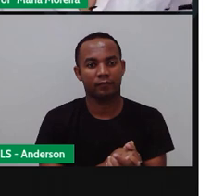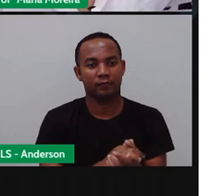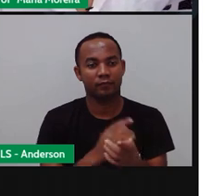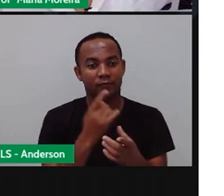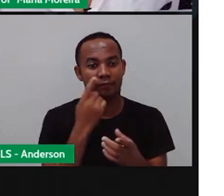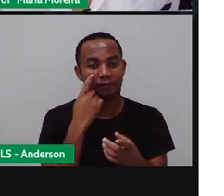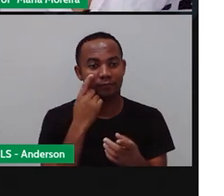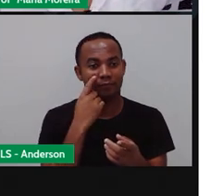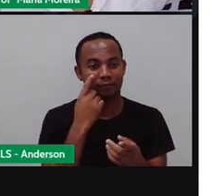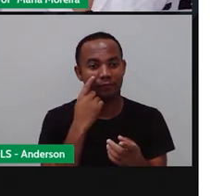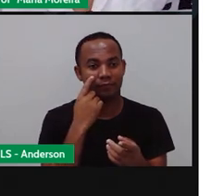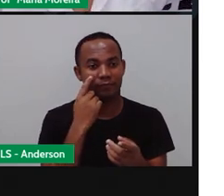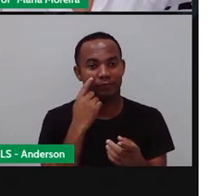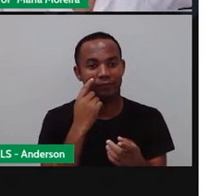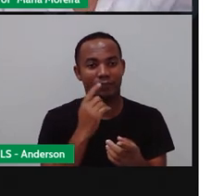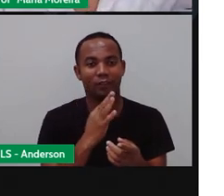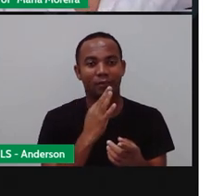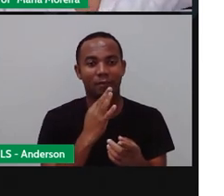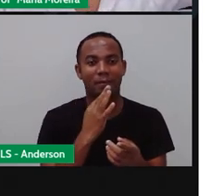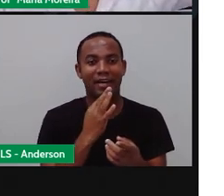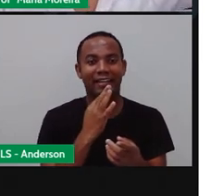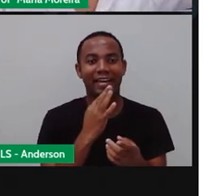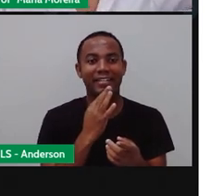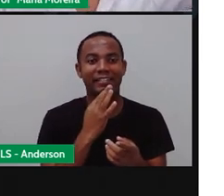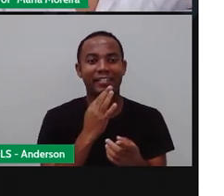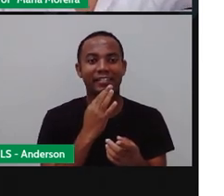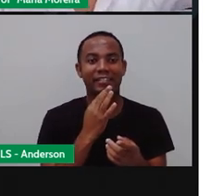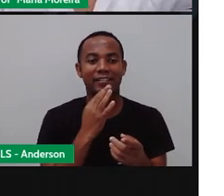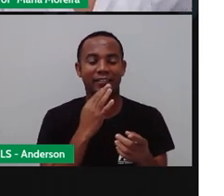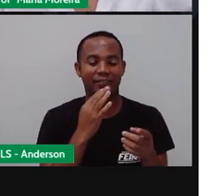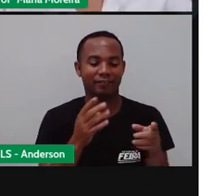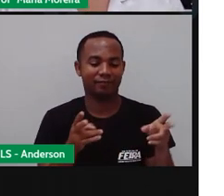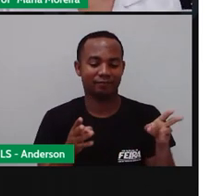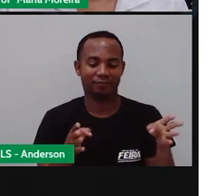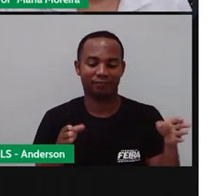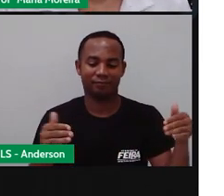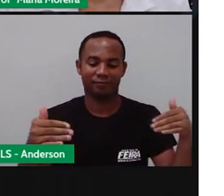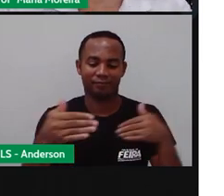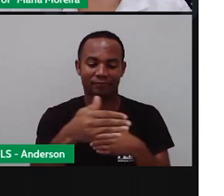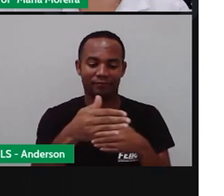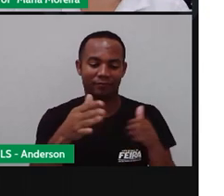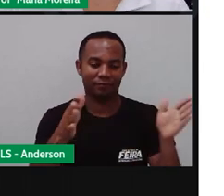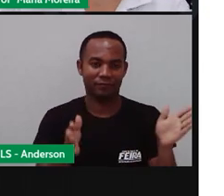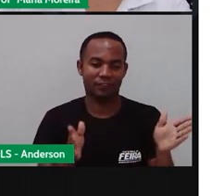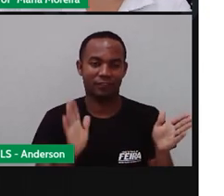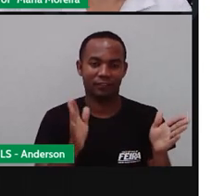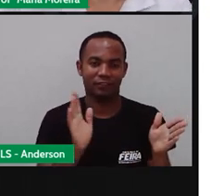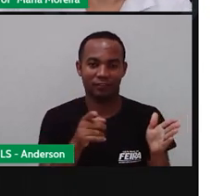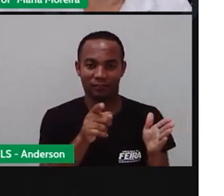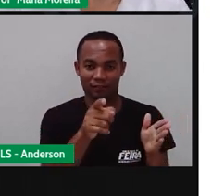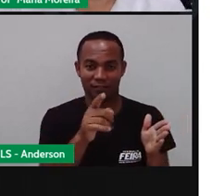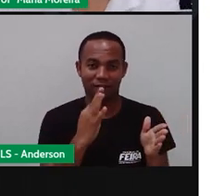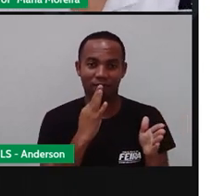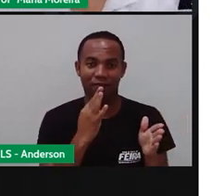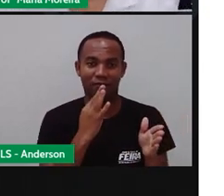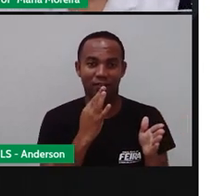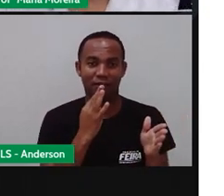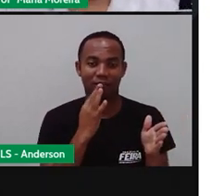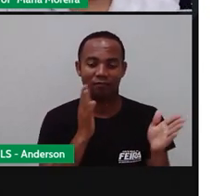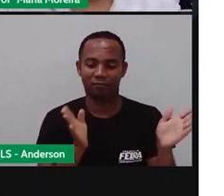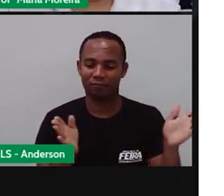Uma... Uma... Uma... Maquete. Uma